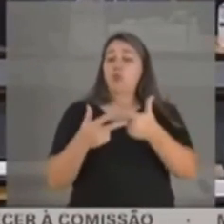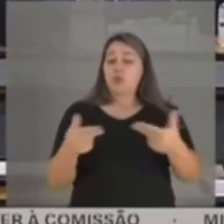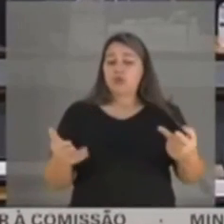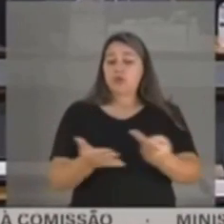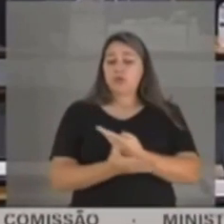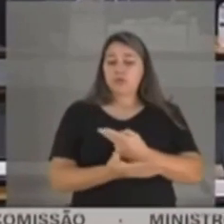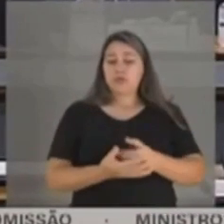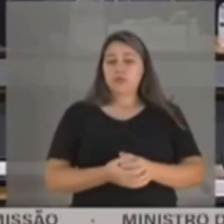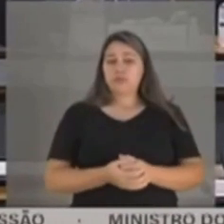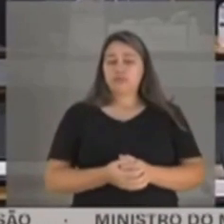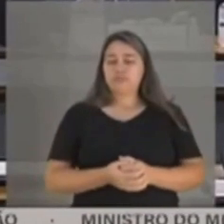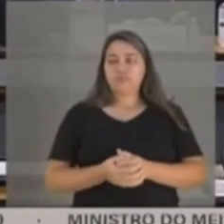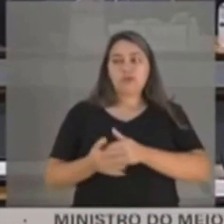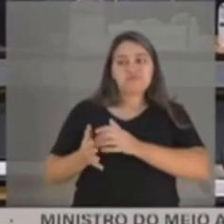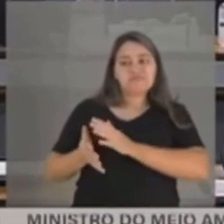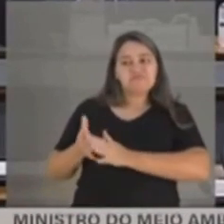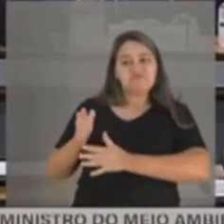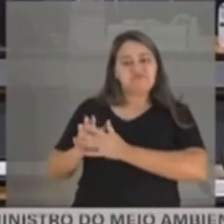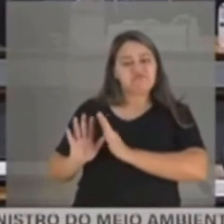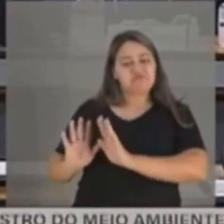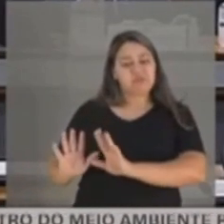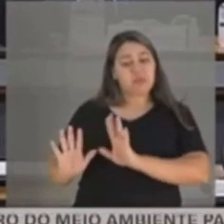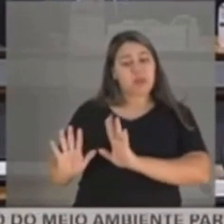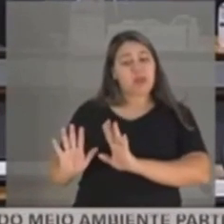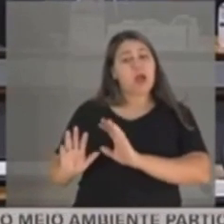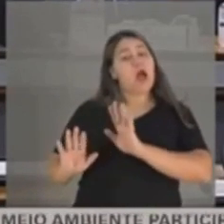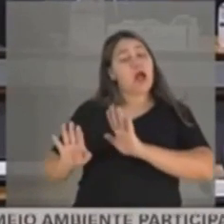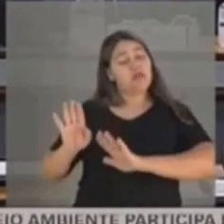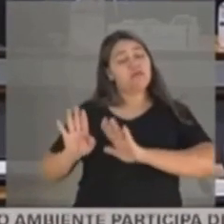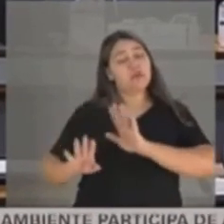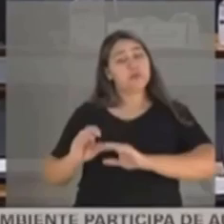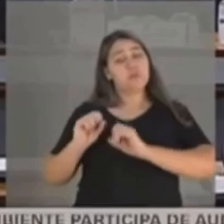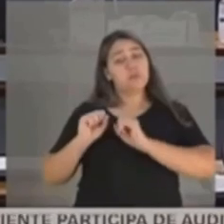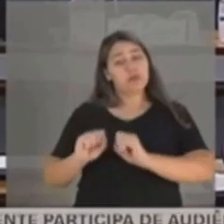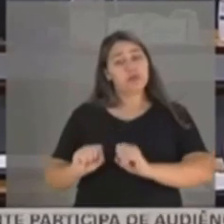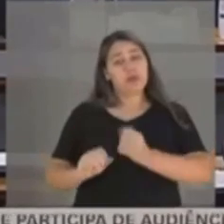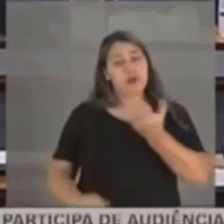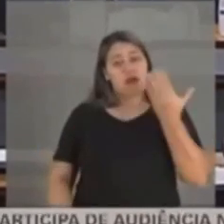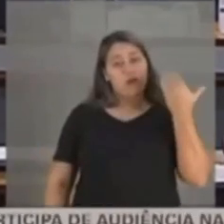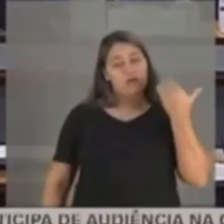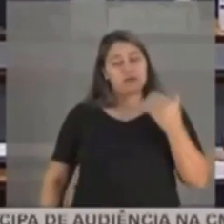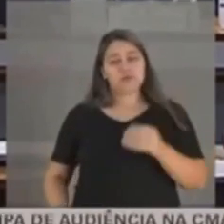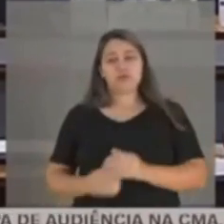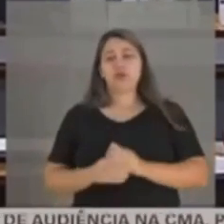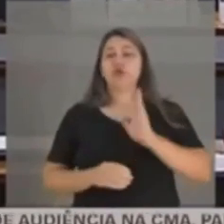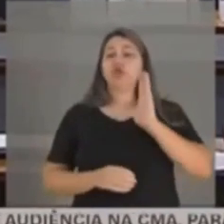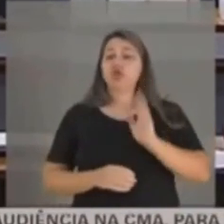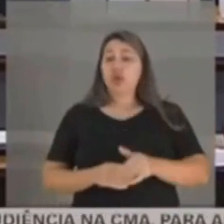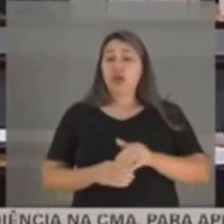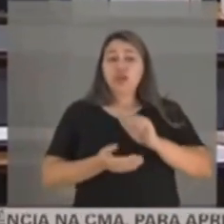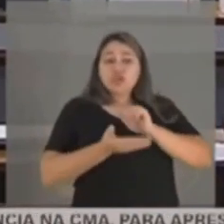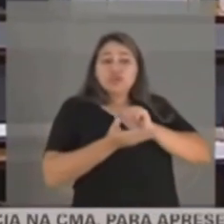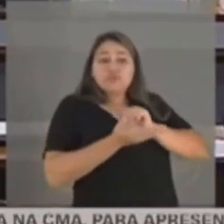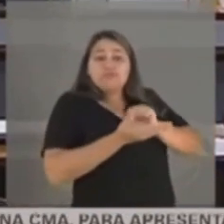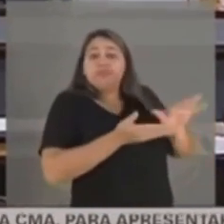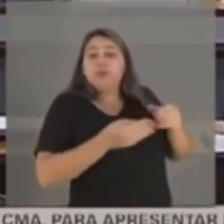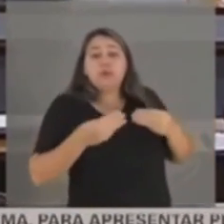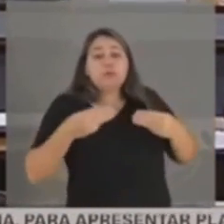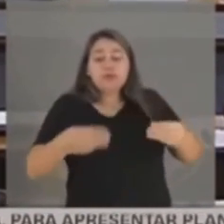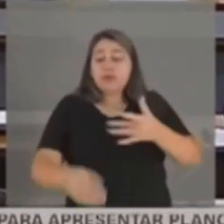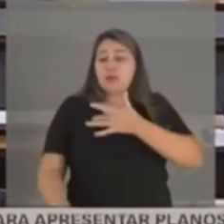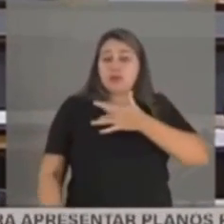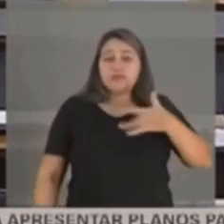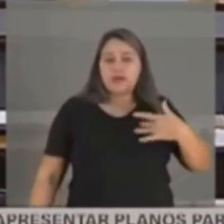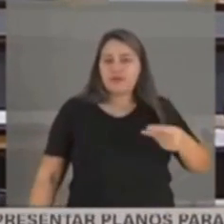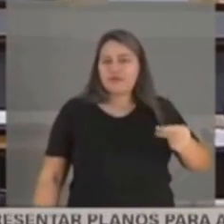comprometedores que poderia ter sido já expurgado do Ministério da Saúde bem antes